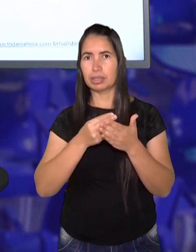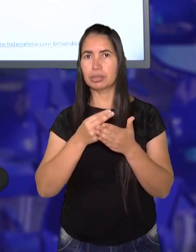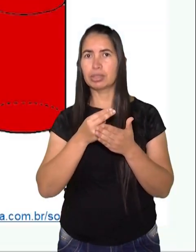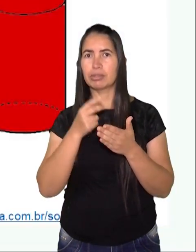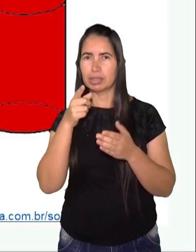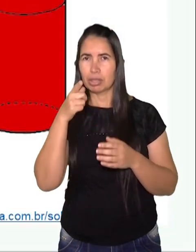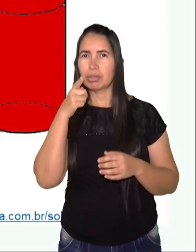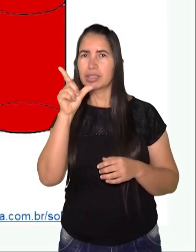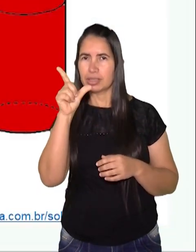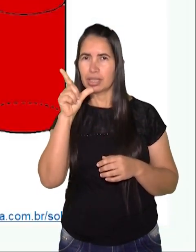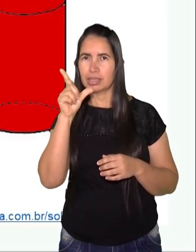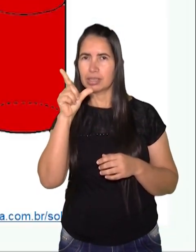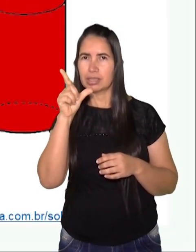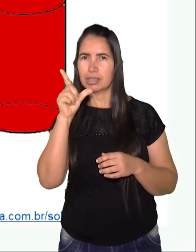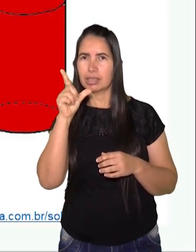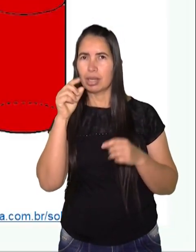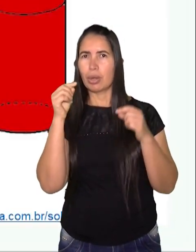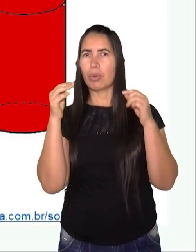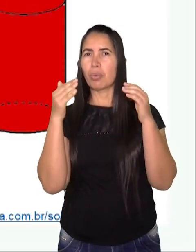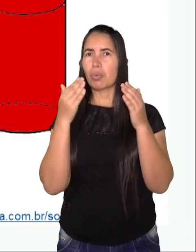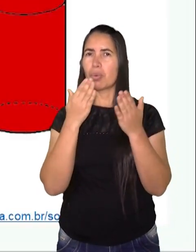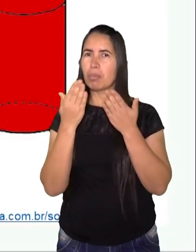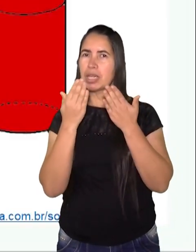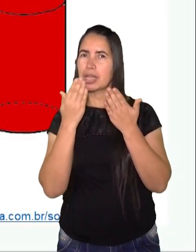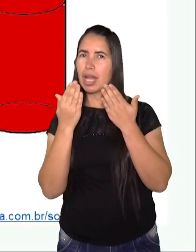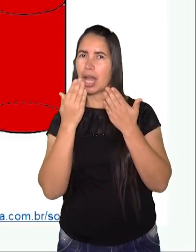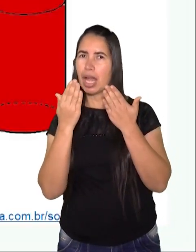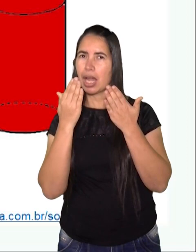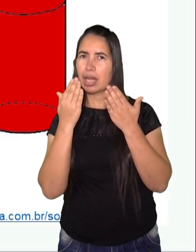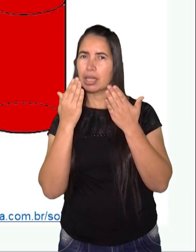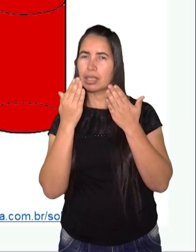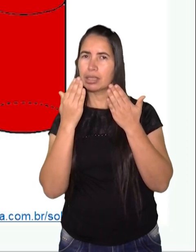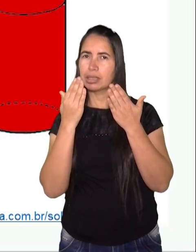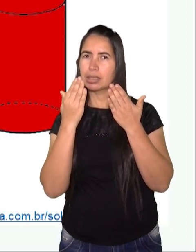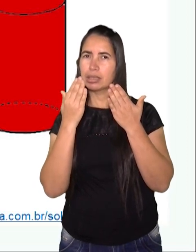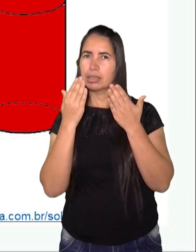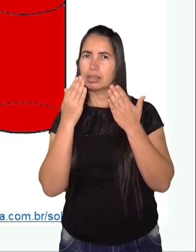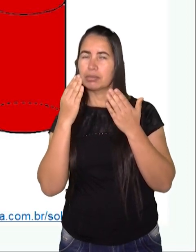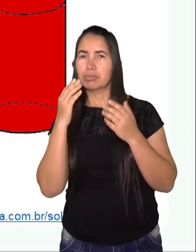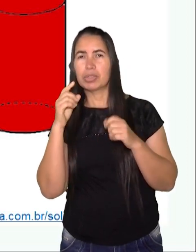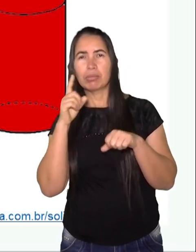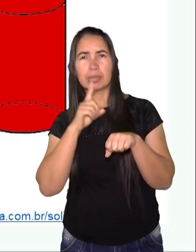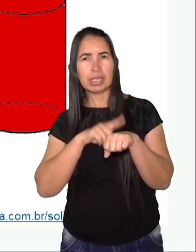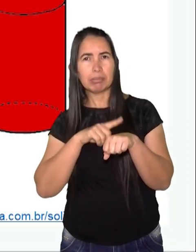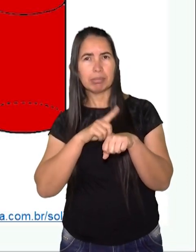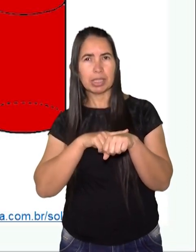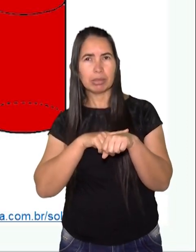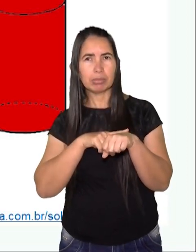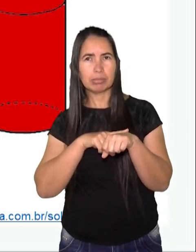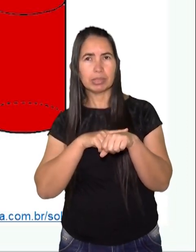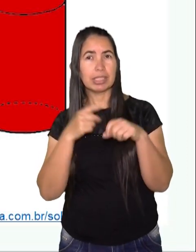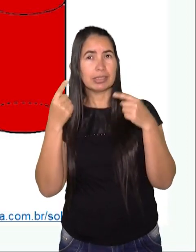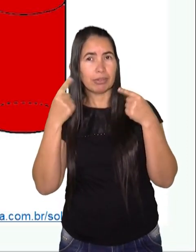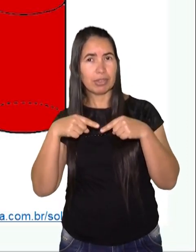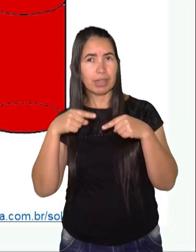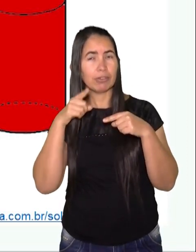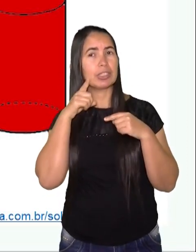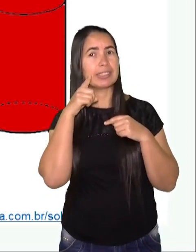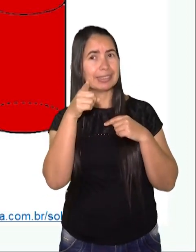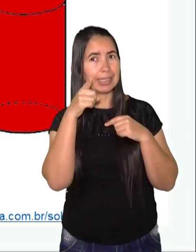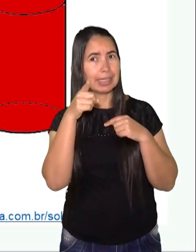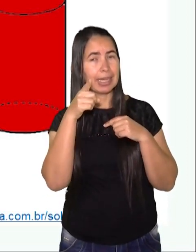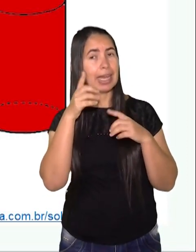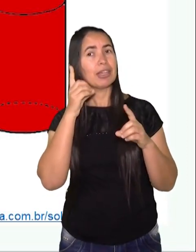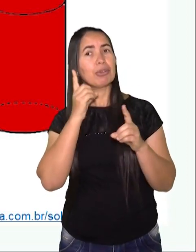imagens. Você consegue associar elas ao seu dia a dia? Vou te dar um tempinho aqui, eu vou desafiar